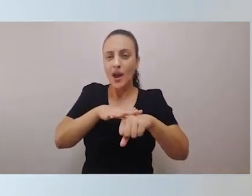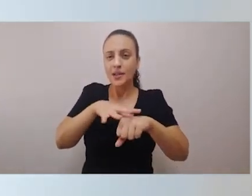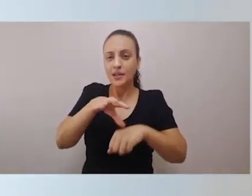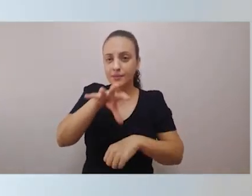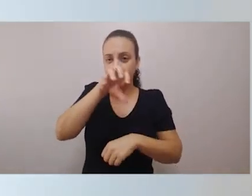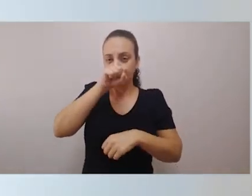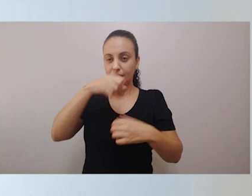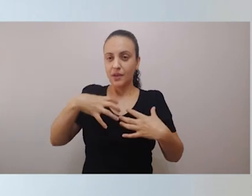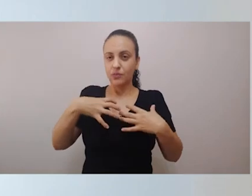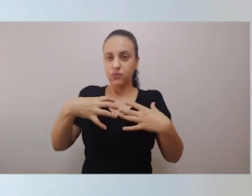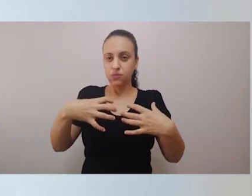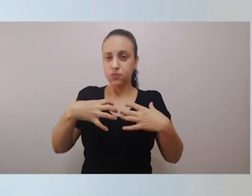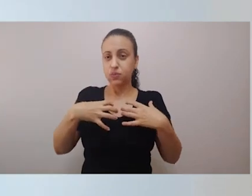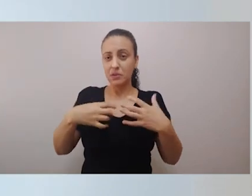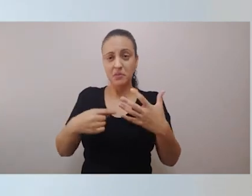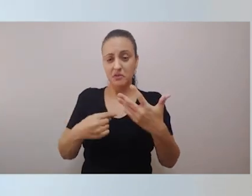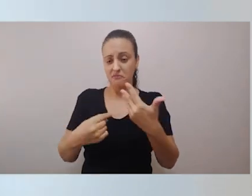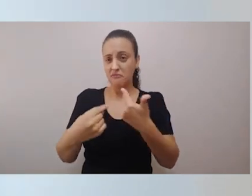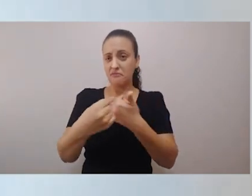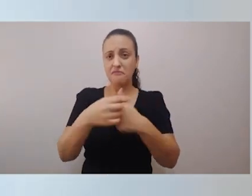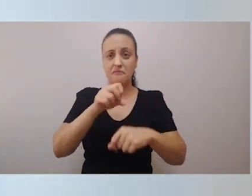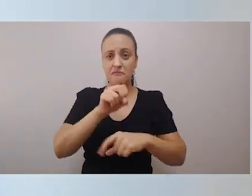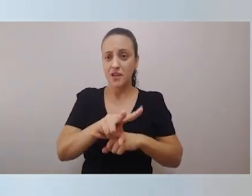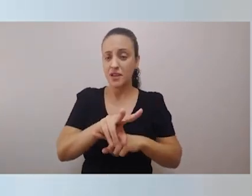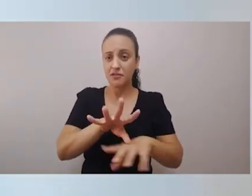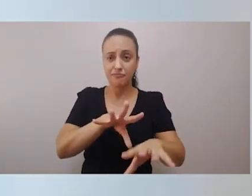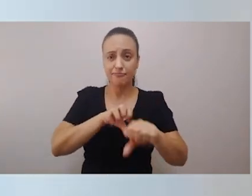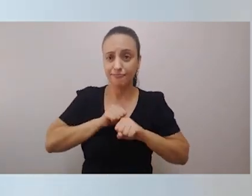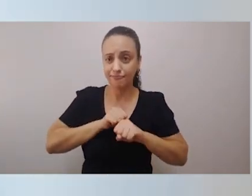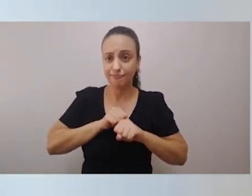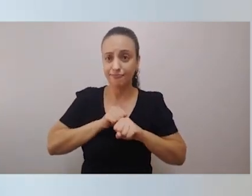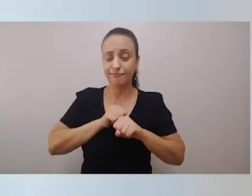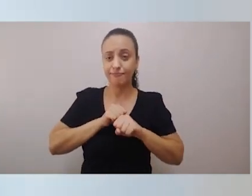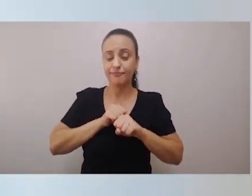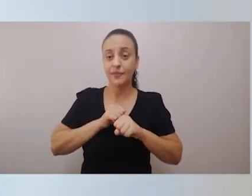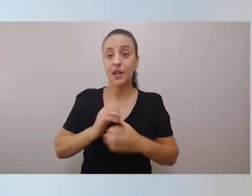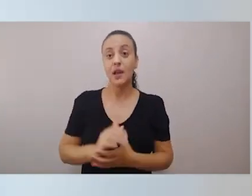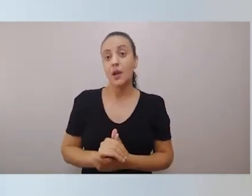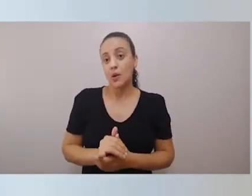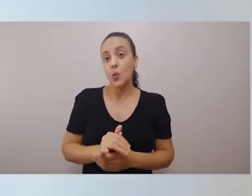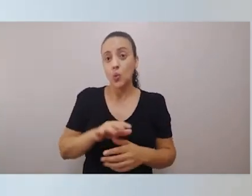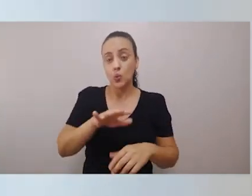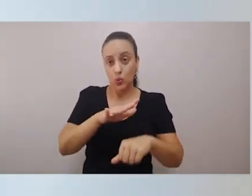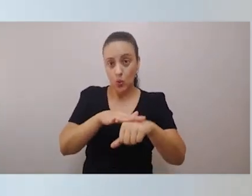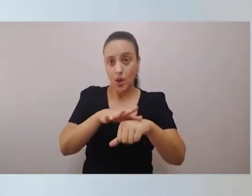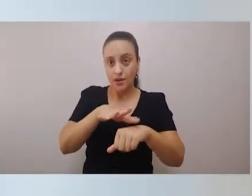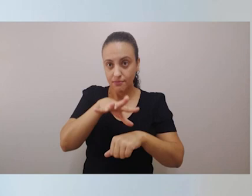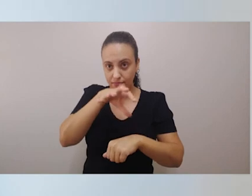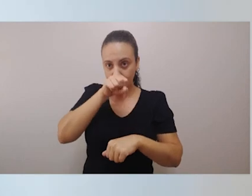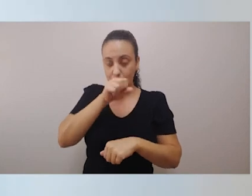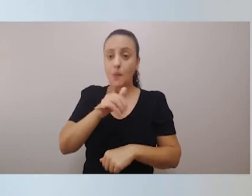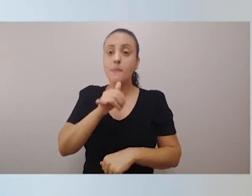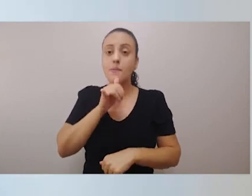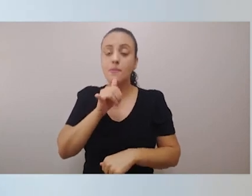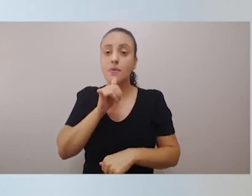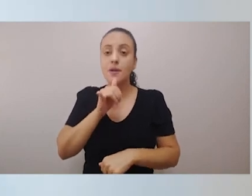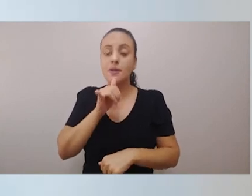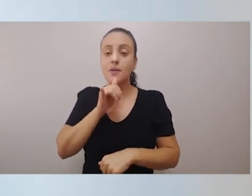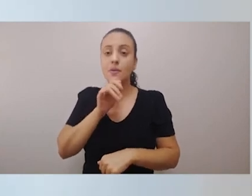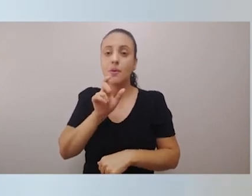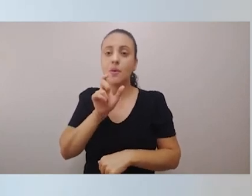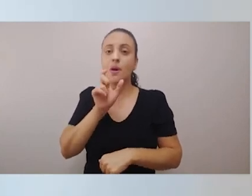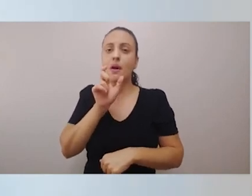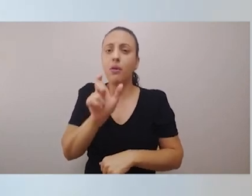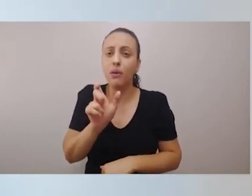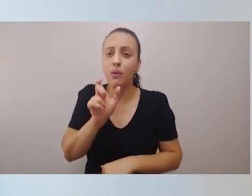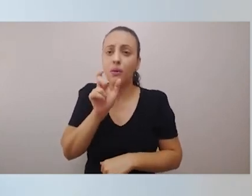tipo de vírus. Não à toa, falando em doenças respiratórias, as unidades prisionais têm altíssimos índices de